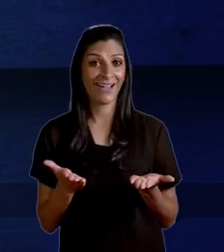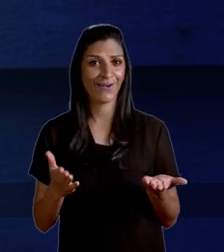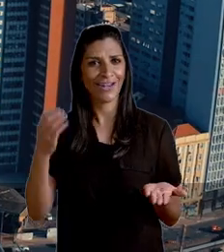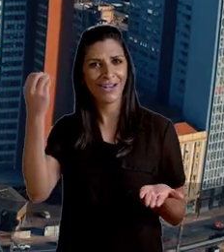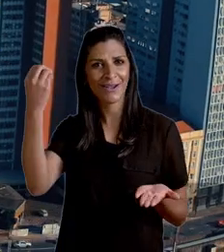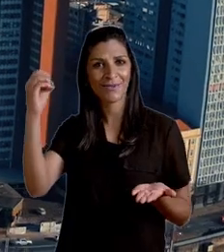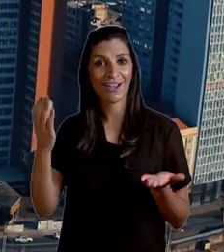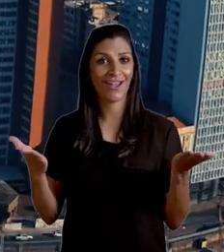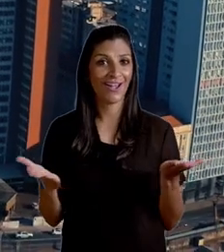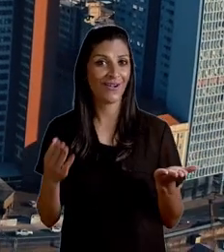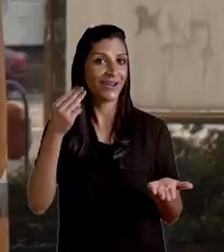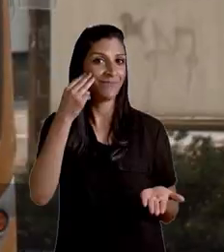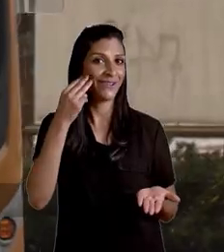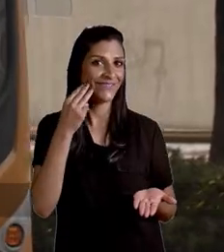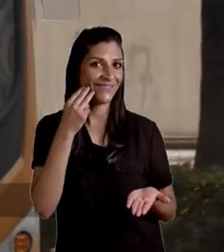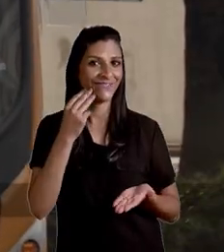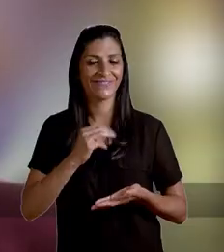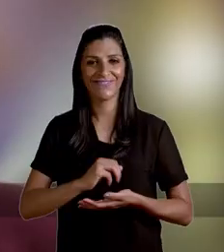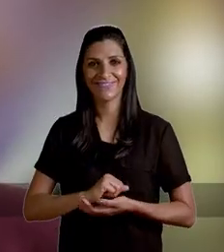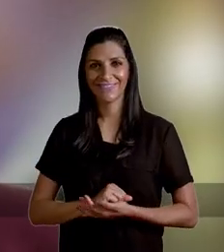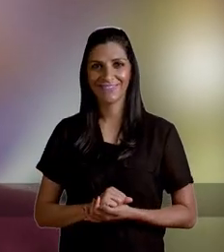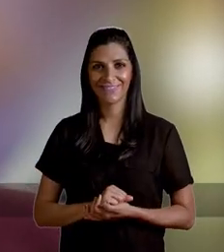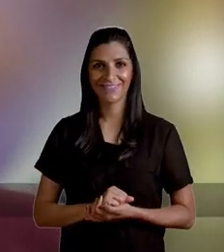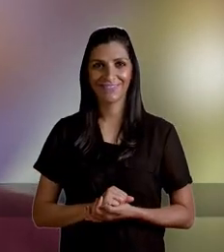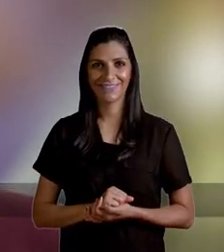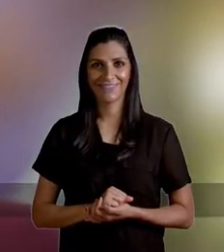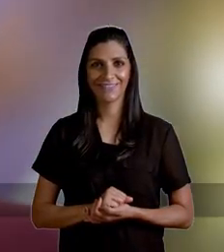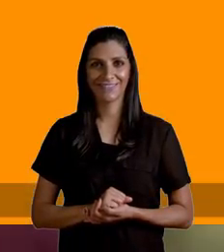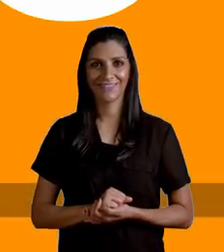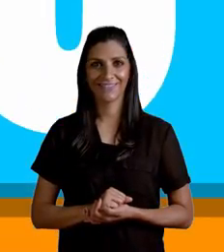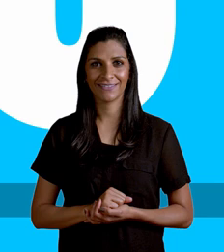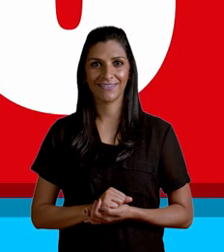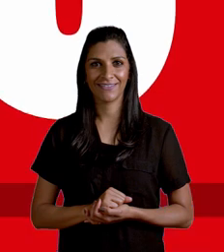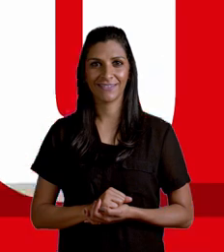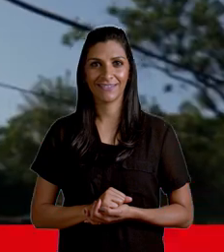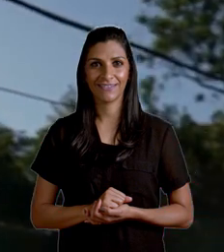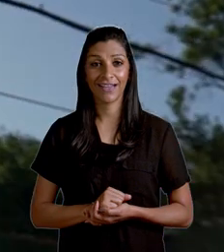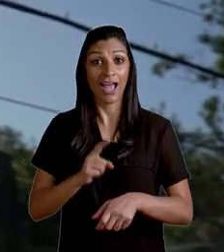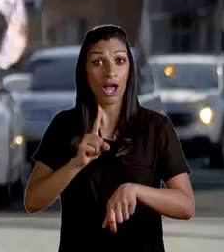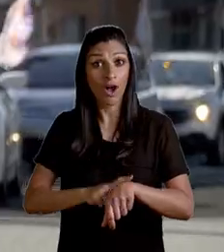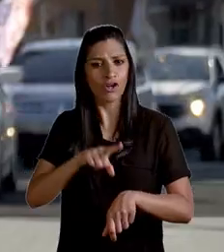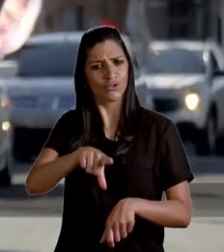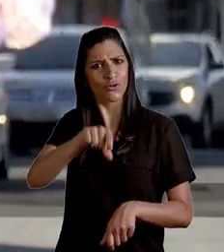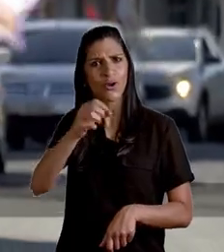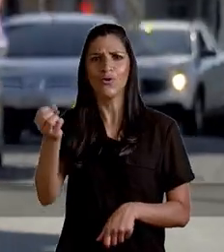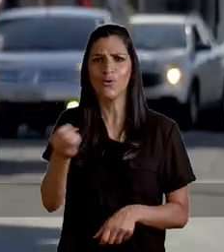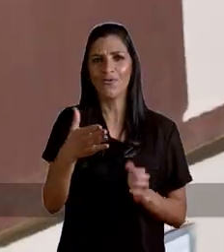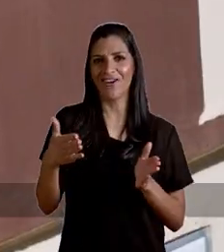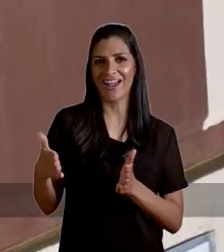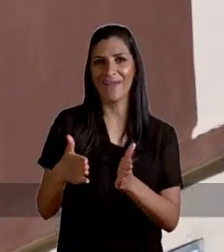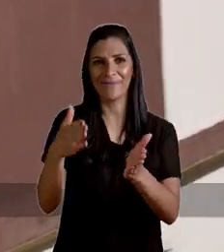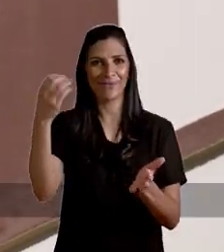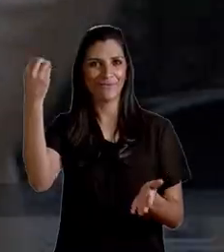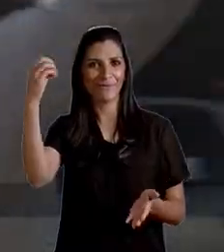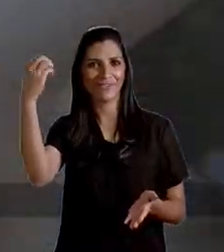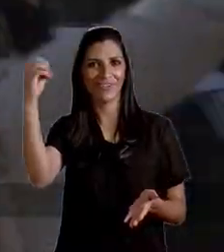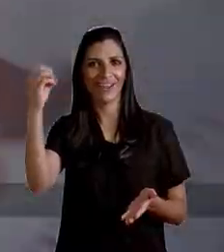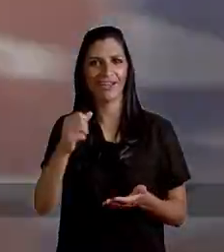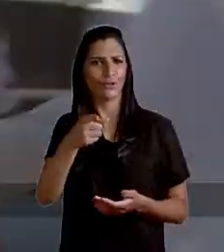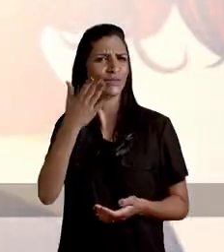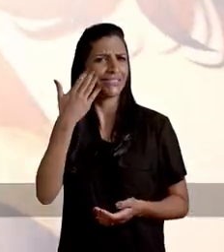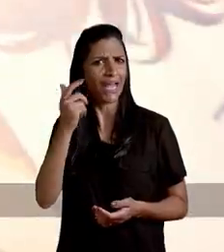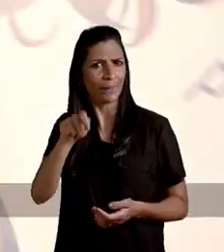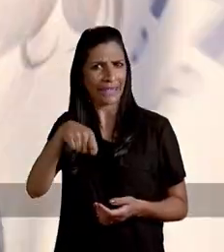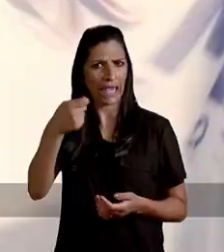Agora é Porto Alegre, agora é Manuela. Manu! É hora de escolher um novo caminho para Porto